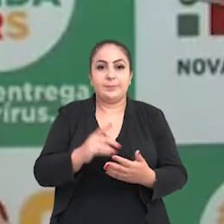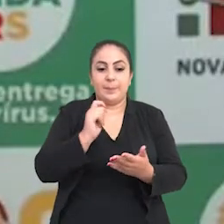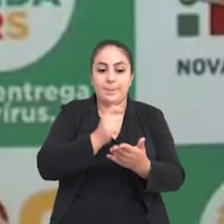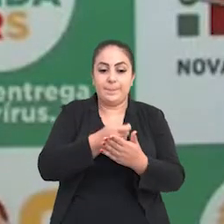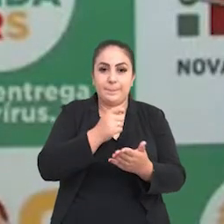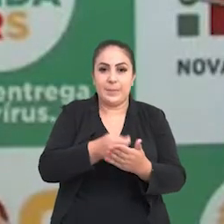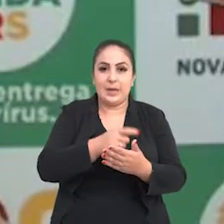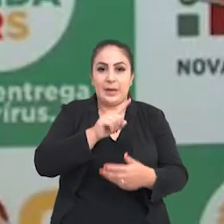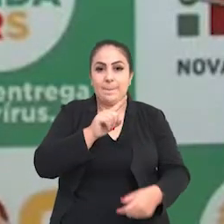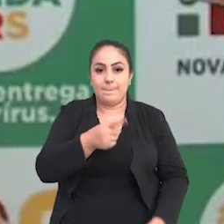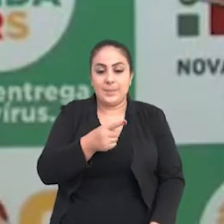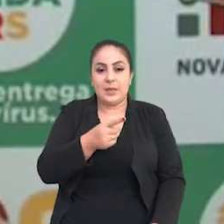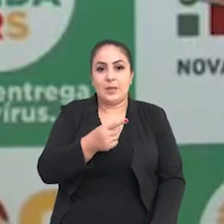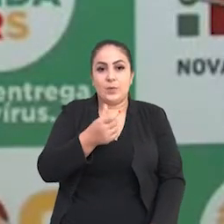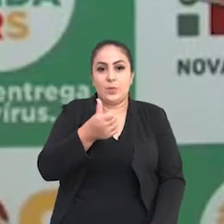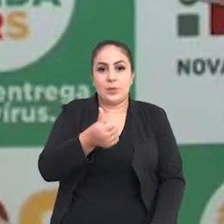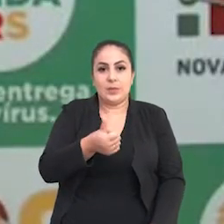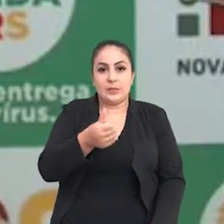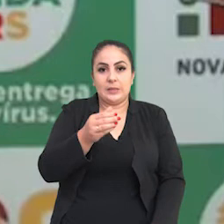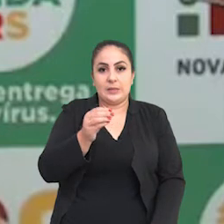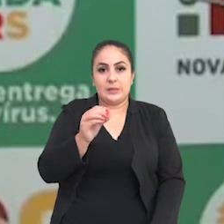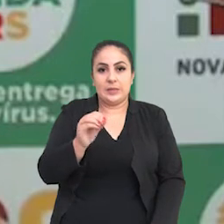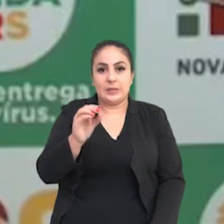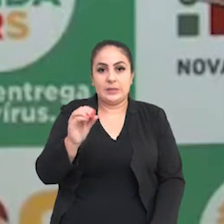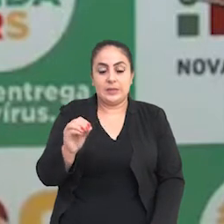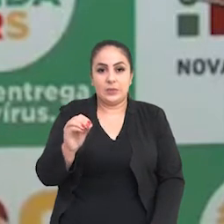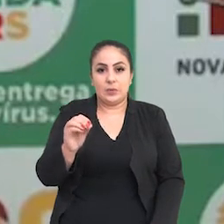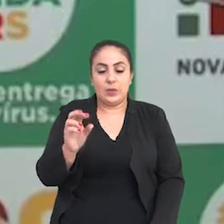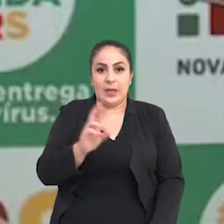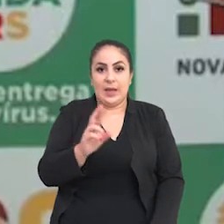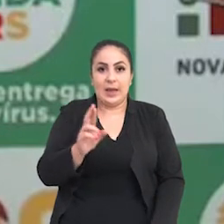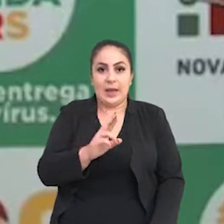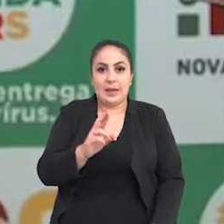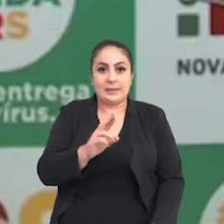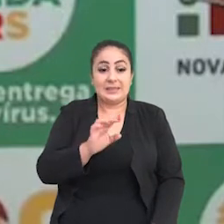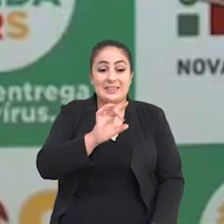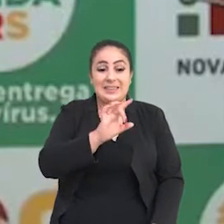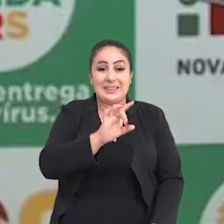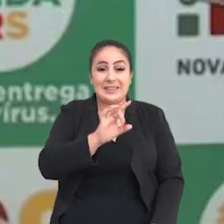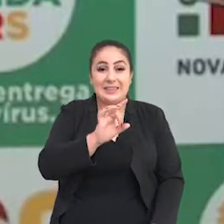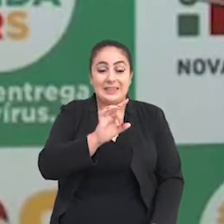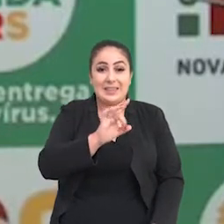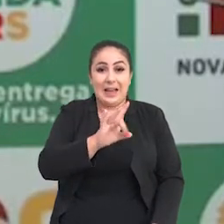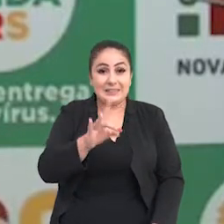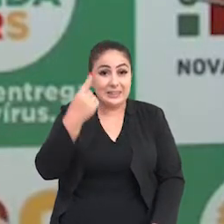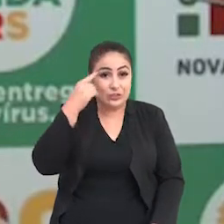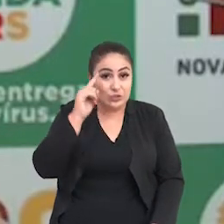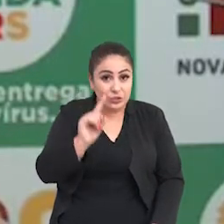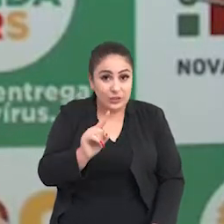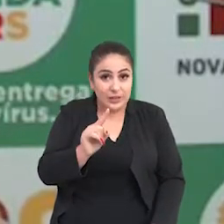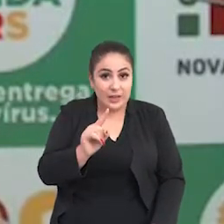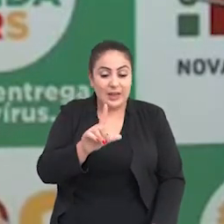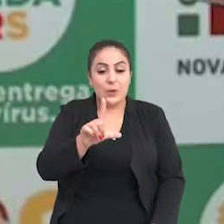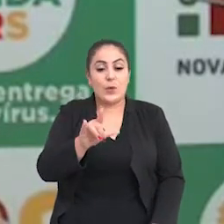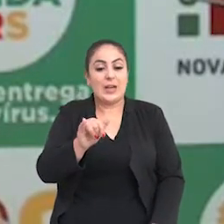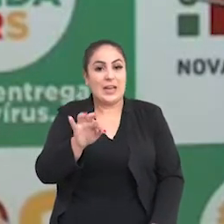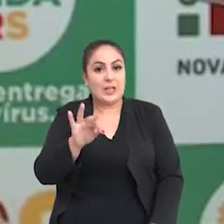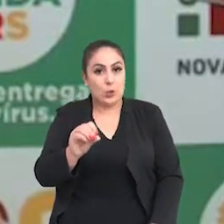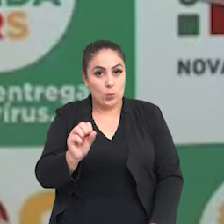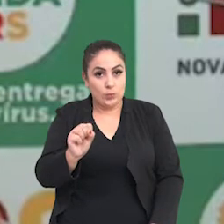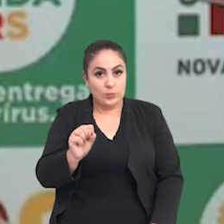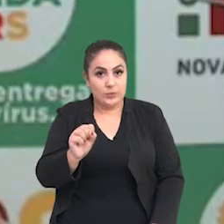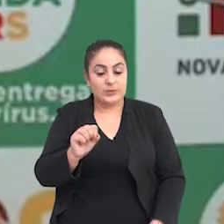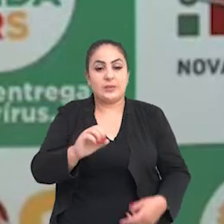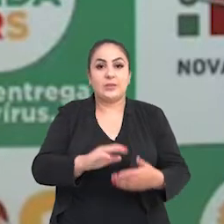remunera R$.600 por leito dia. No início